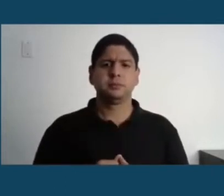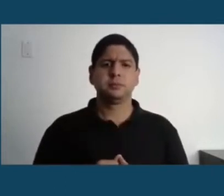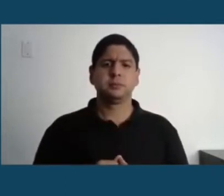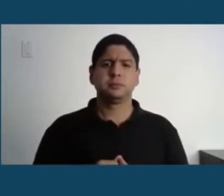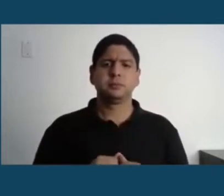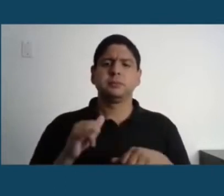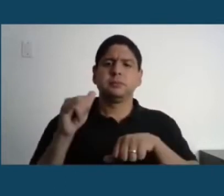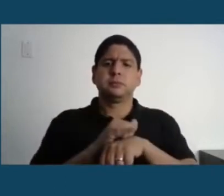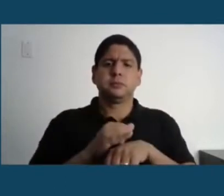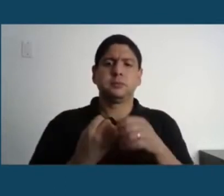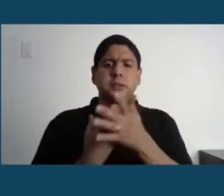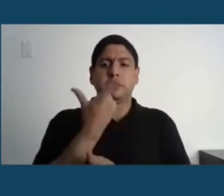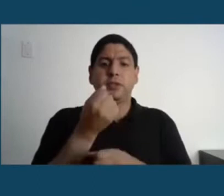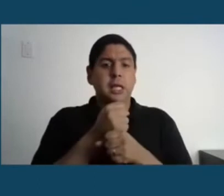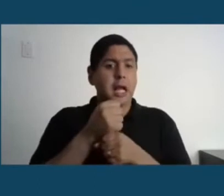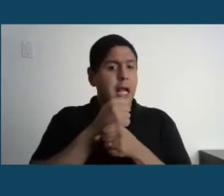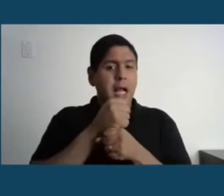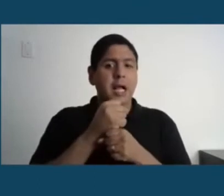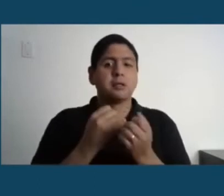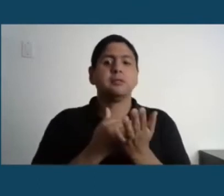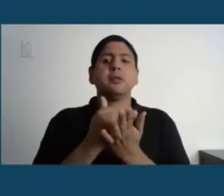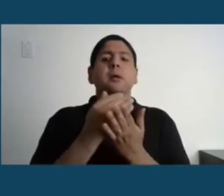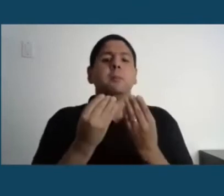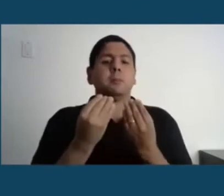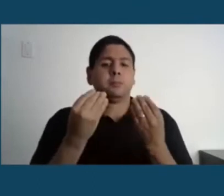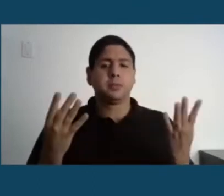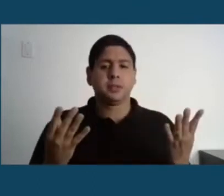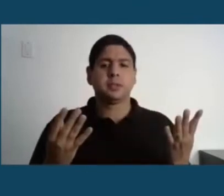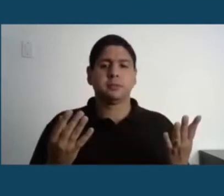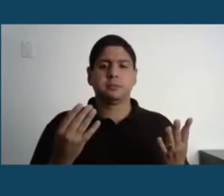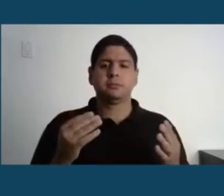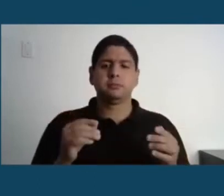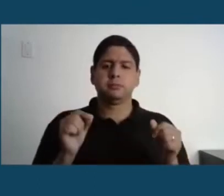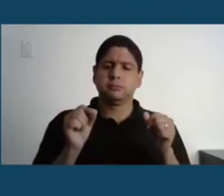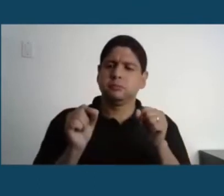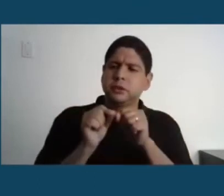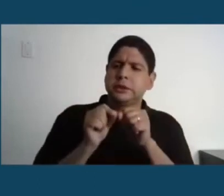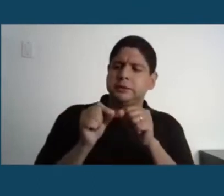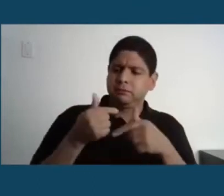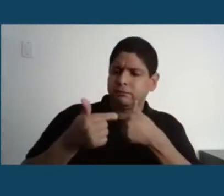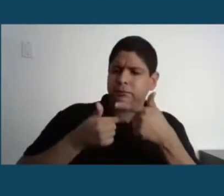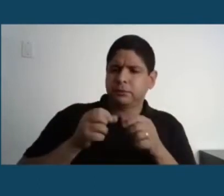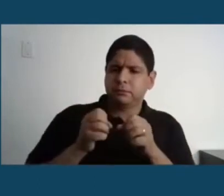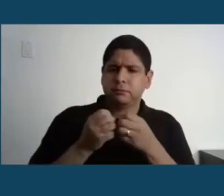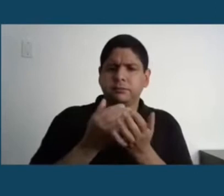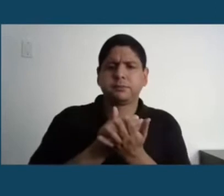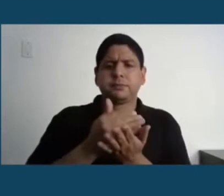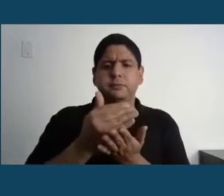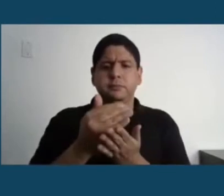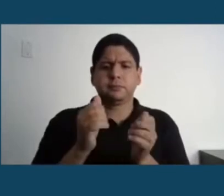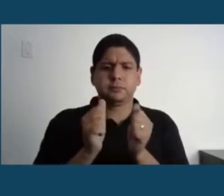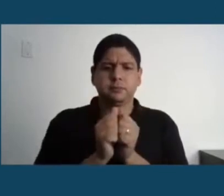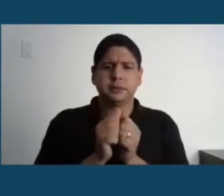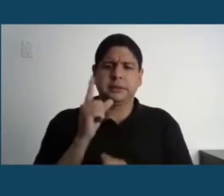20 anos, veio para melhorar essa engrenagem, fazer com que haja uma sinergia completa